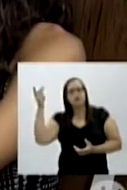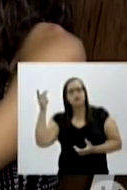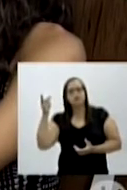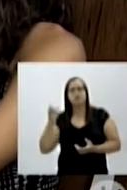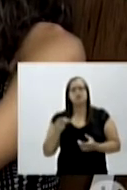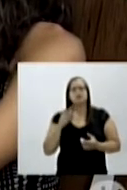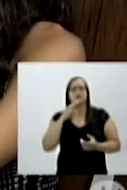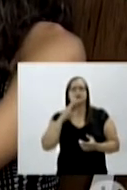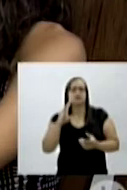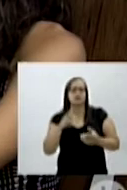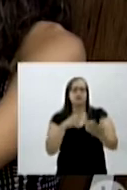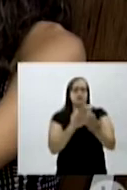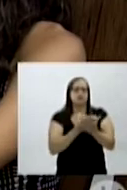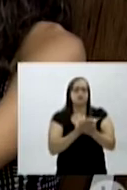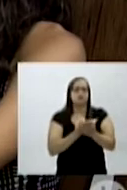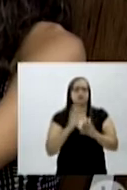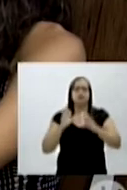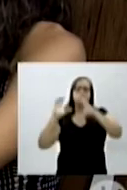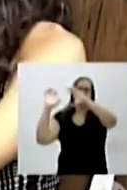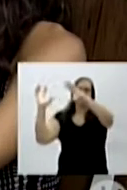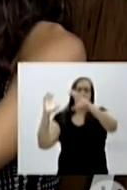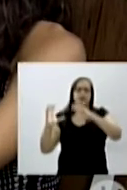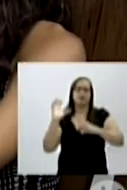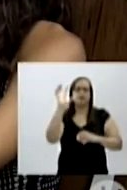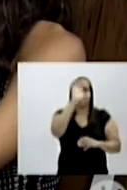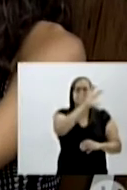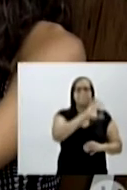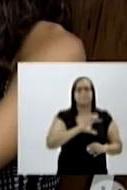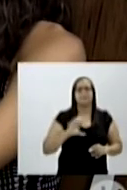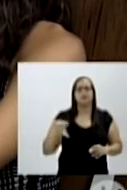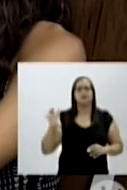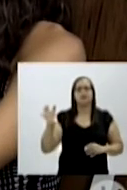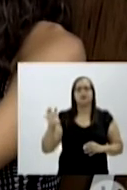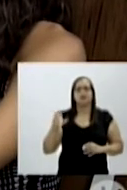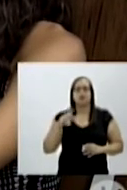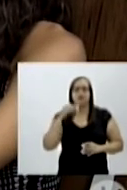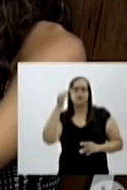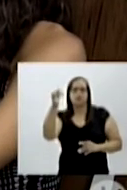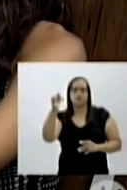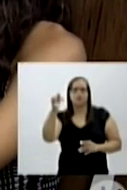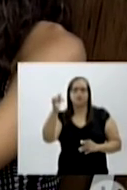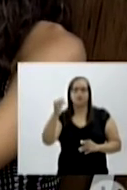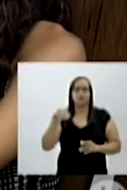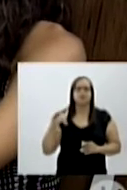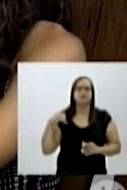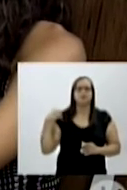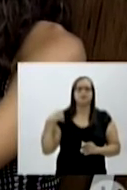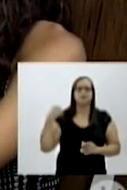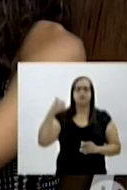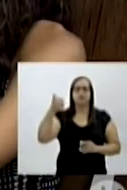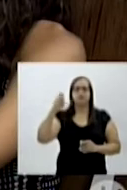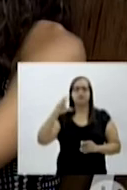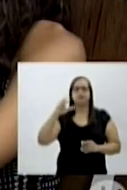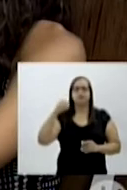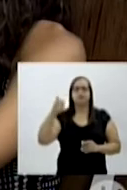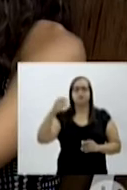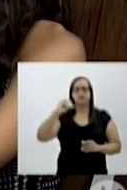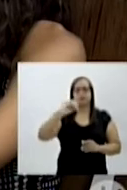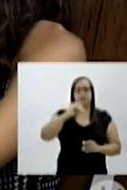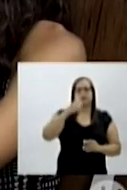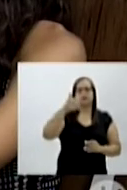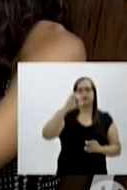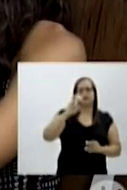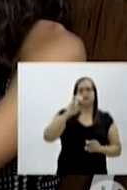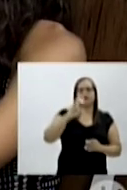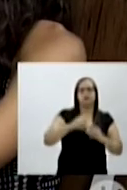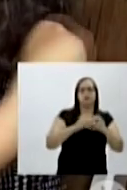decidi estudar numa universidade aqui da região. Mas eu descobri que quando eu ia me formar em 2015 não tinha mais o curso de letras. Então